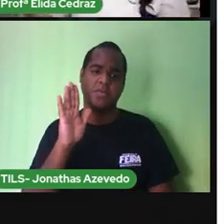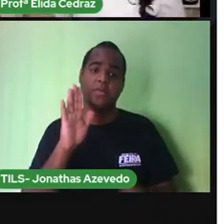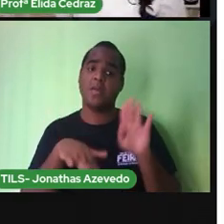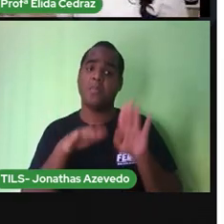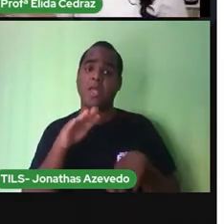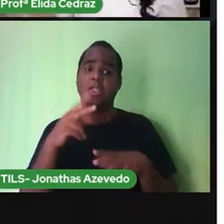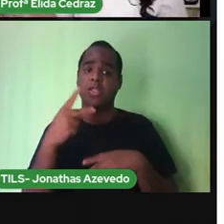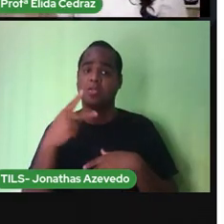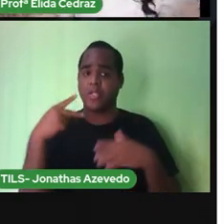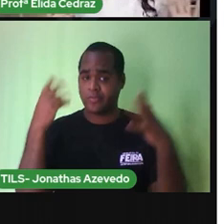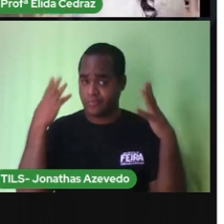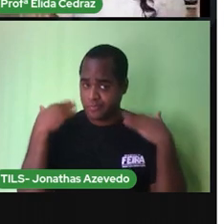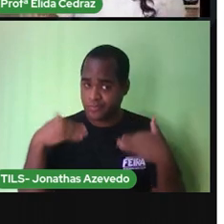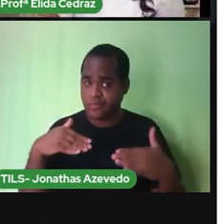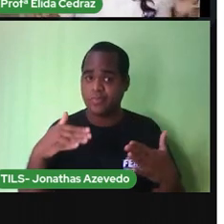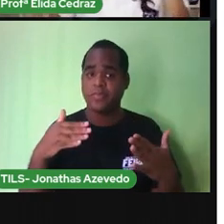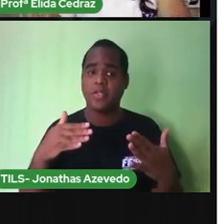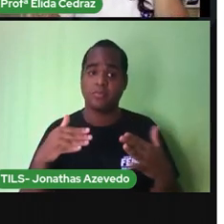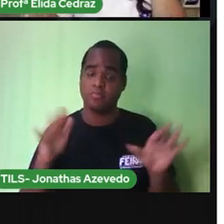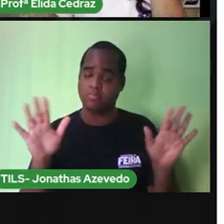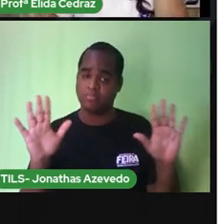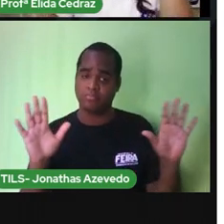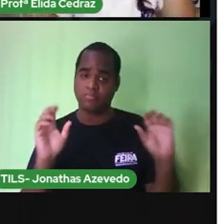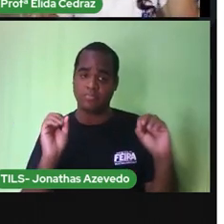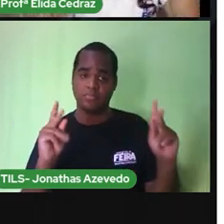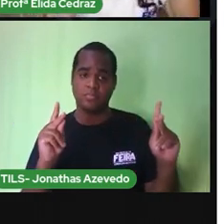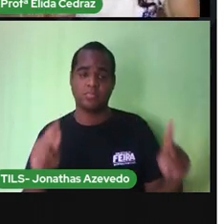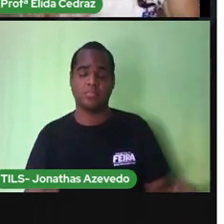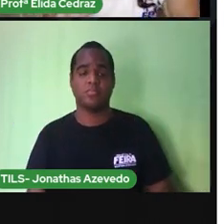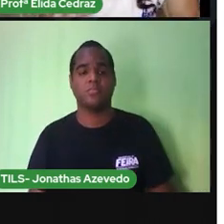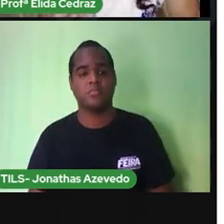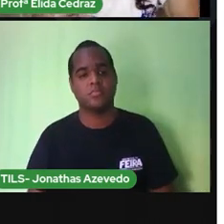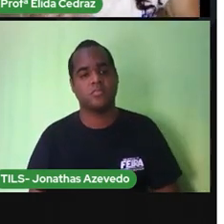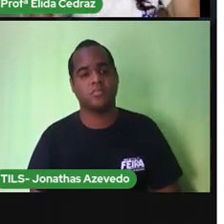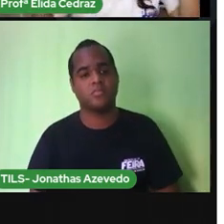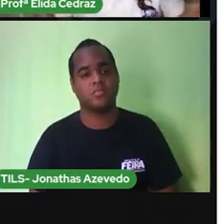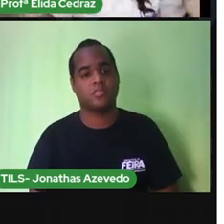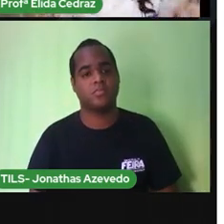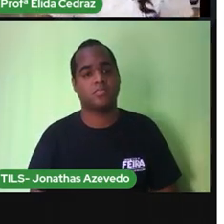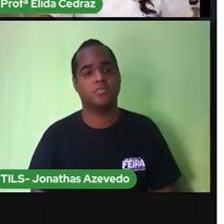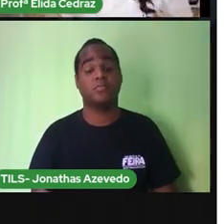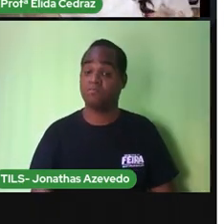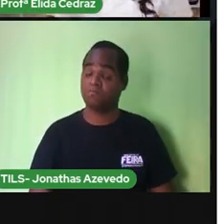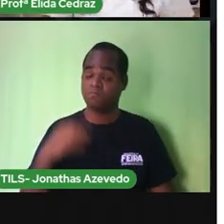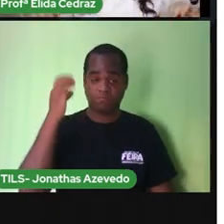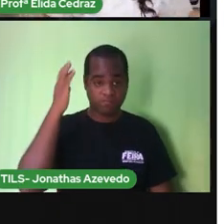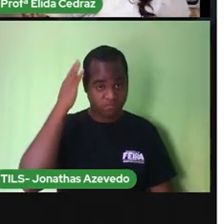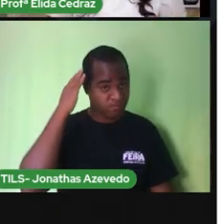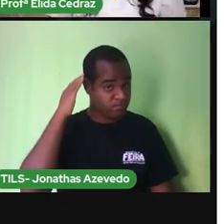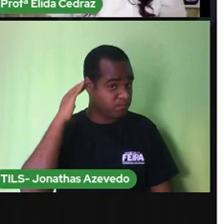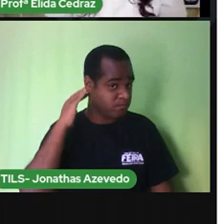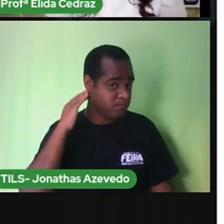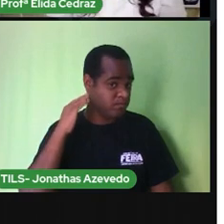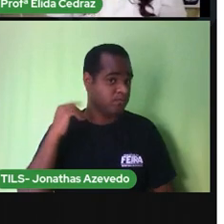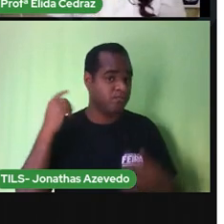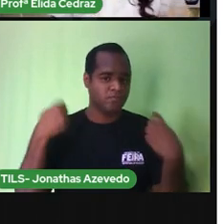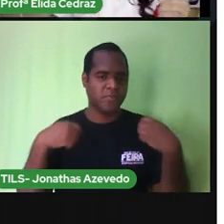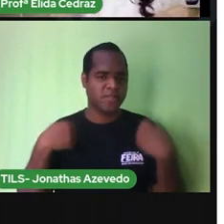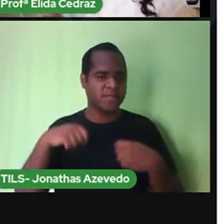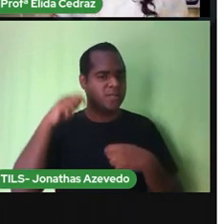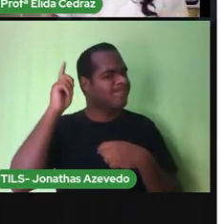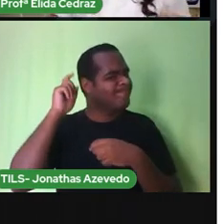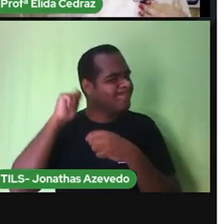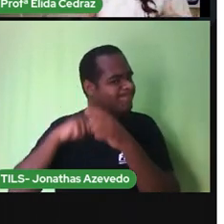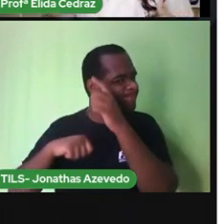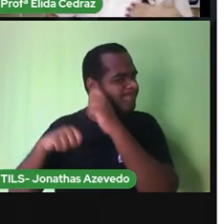tamanho do cabelo. Tá bom? Então, o cabelo, na verdade, ele precisa ser penteado todo dia.